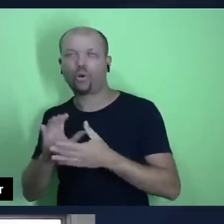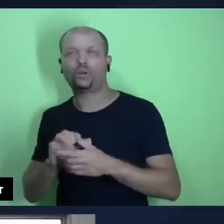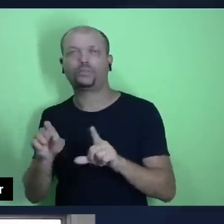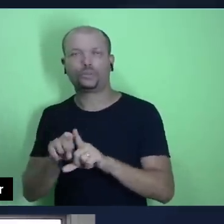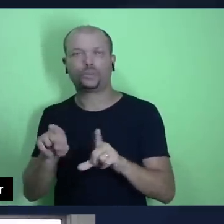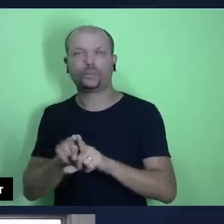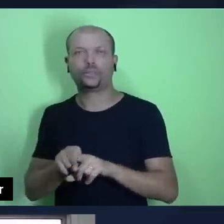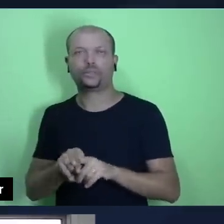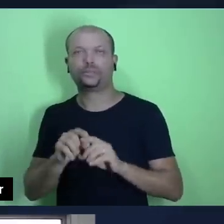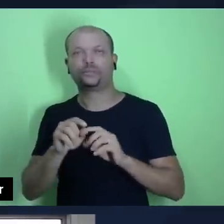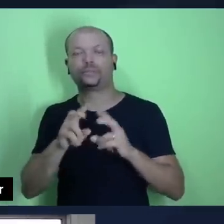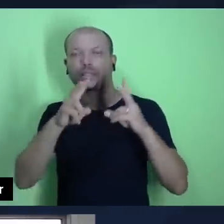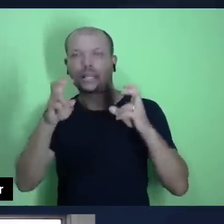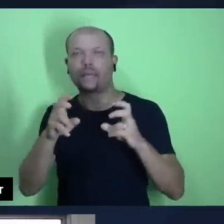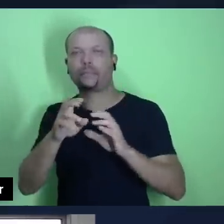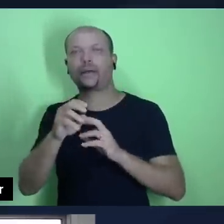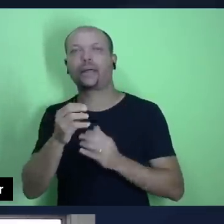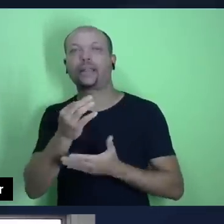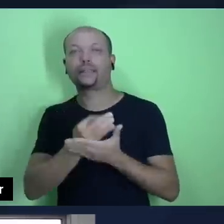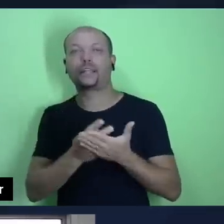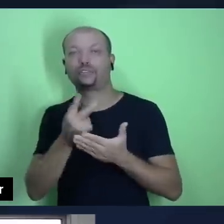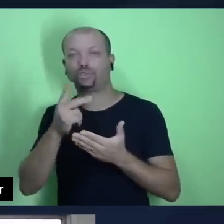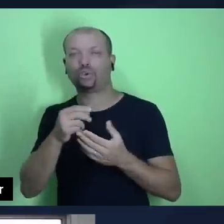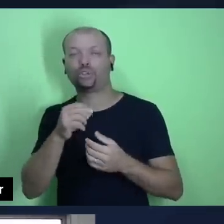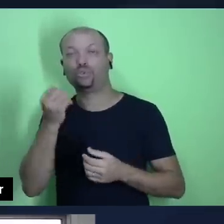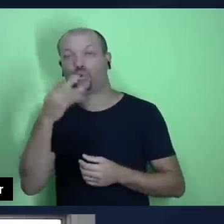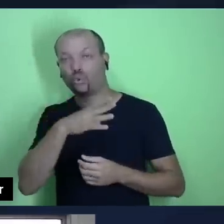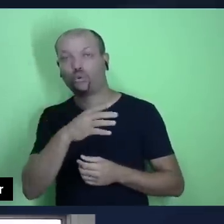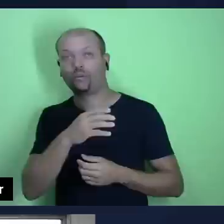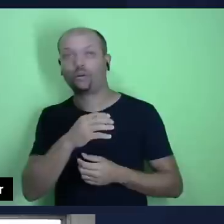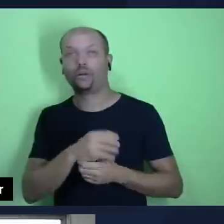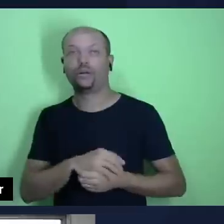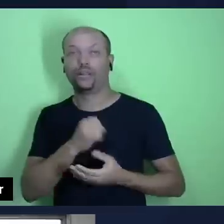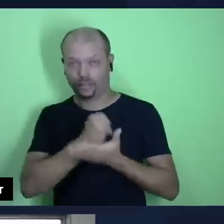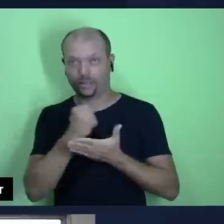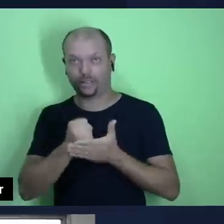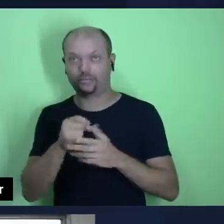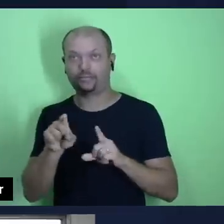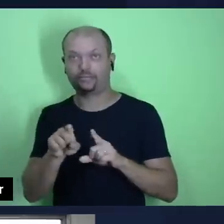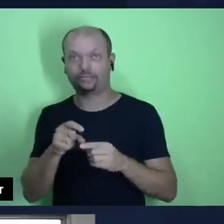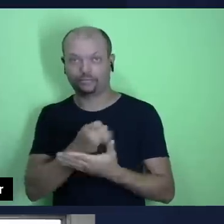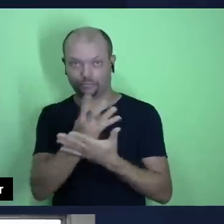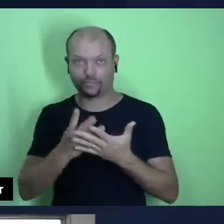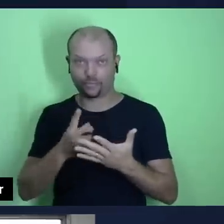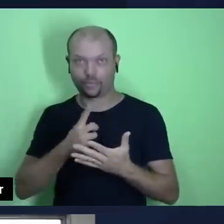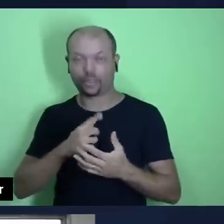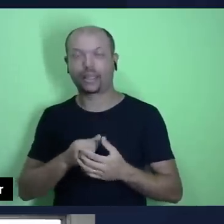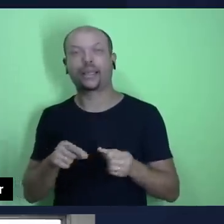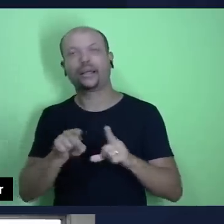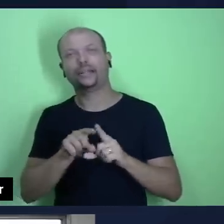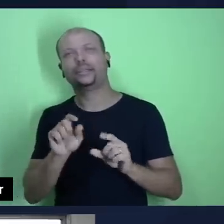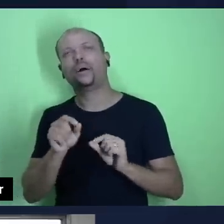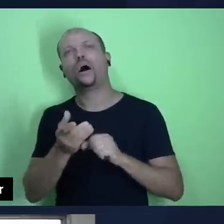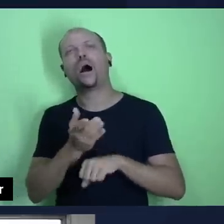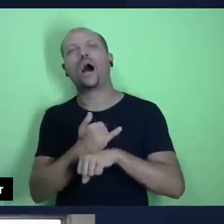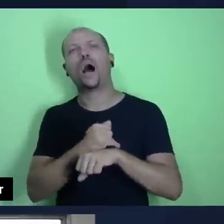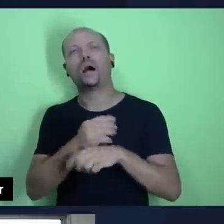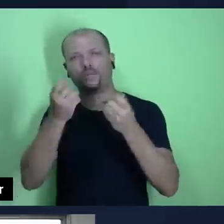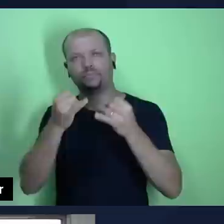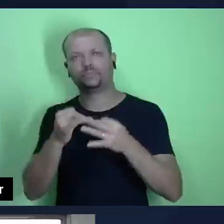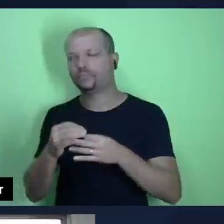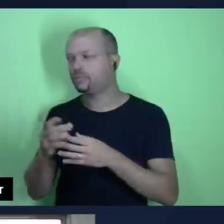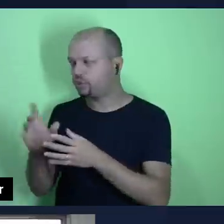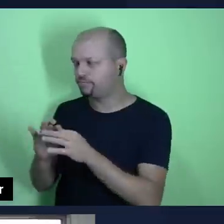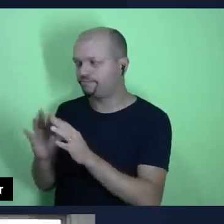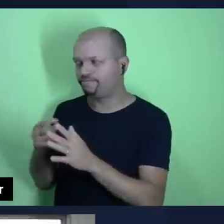tema com dois textos aqui do Novo Testamento, que aparecem na lição, ok? Mas antes de fazer, se você me permitir,